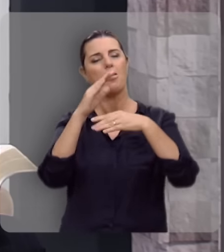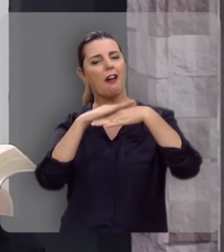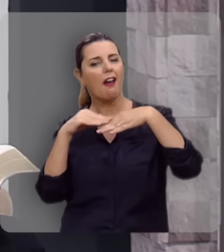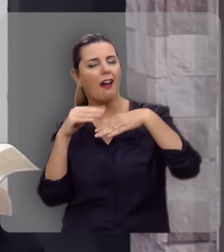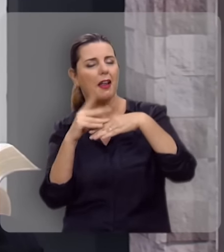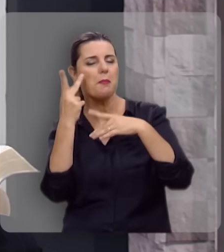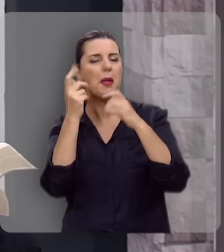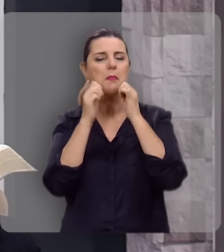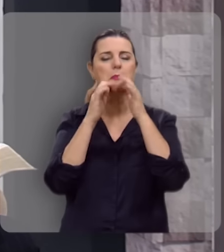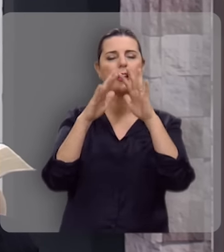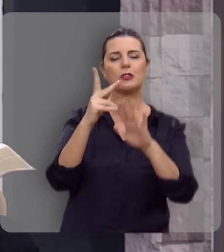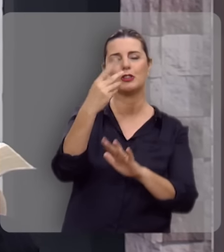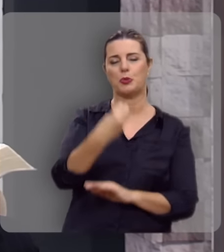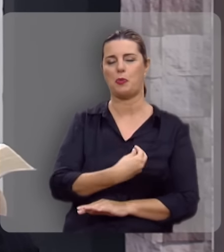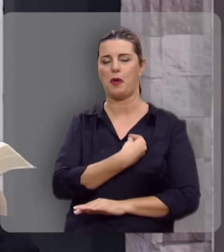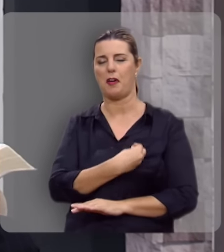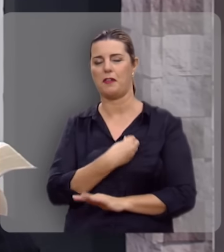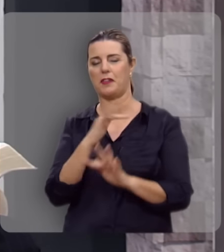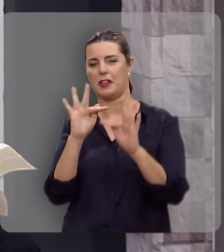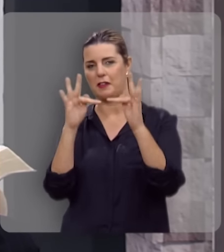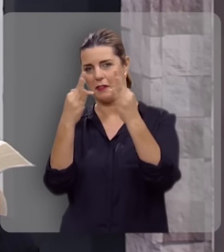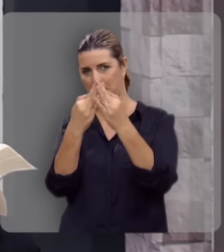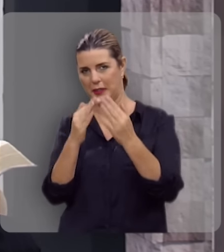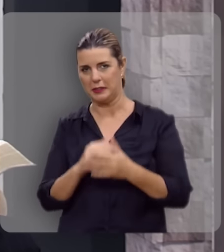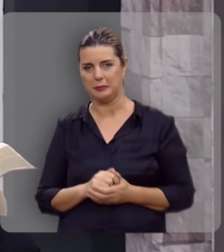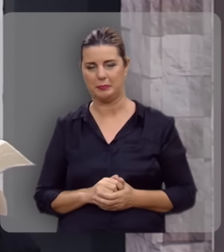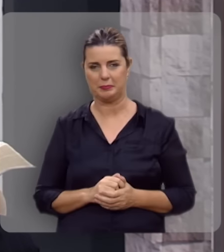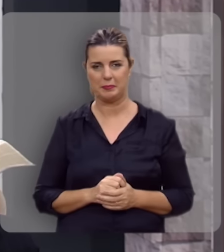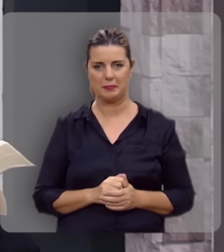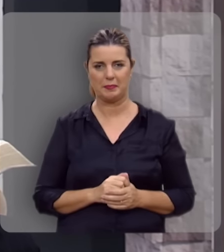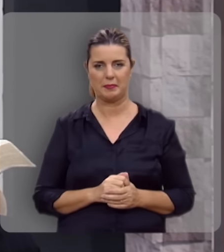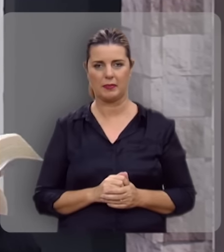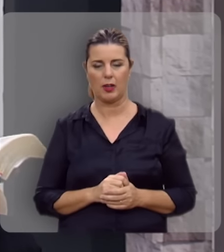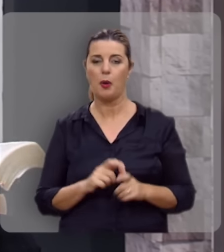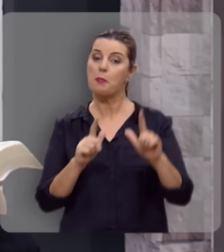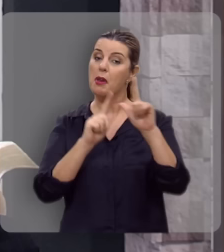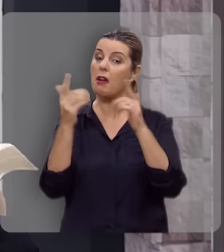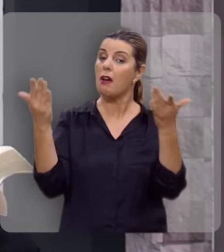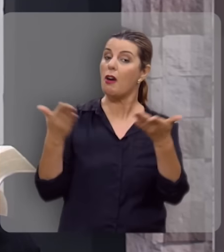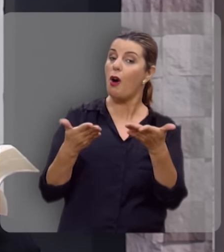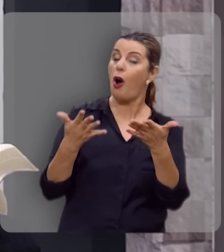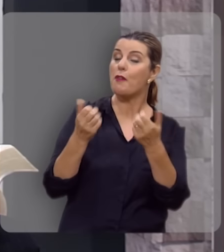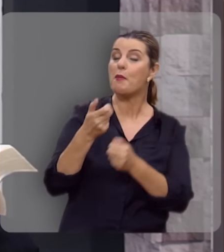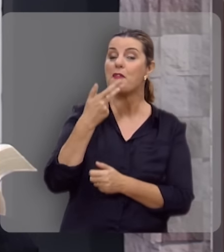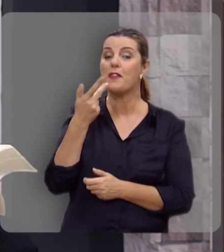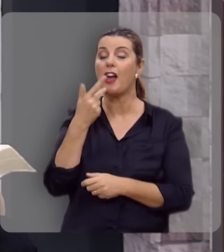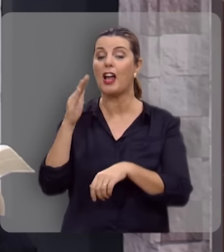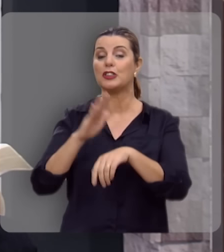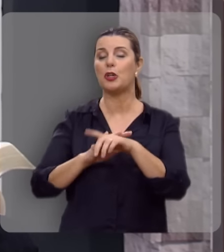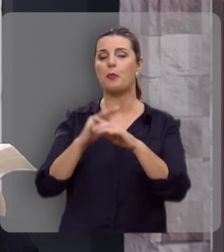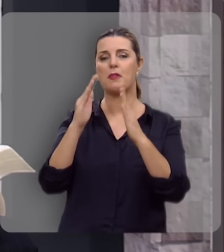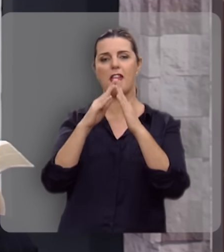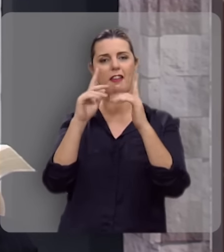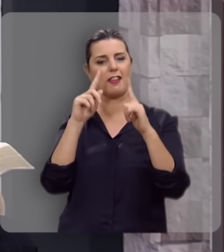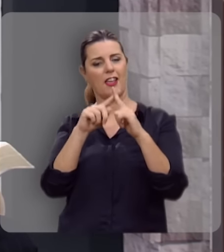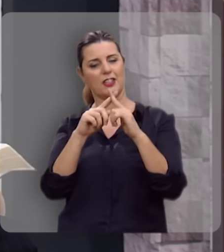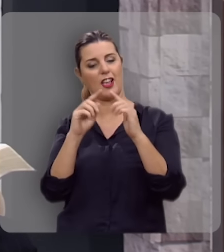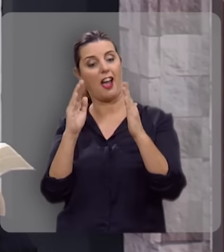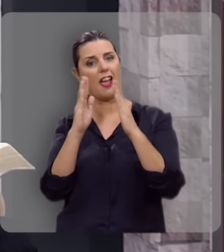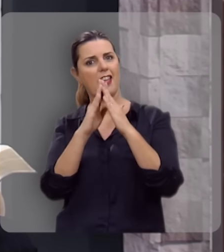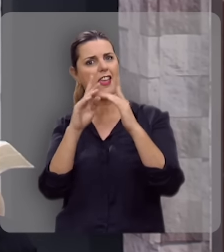carinho para abençoar sua vida e a sua família. No programa de hoje nós vamos falar sobre a Igreja,